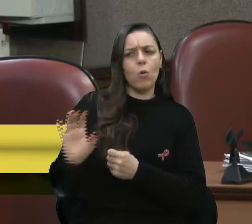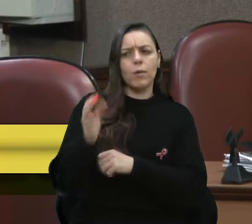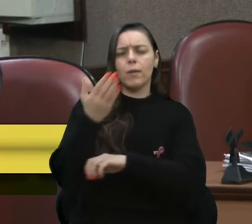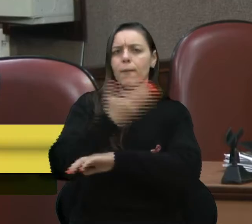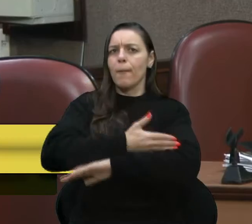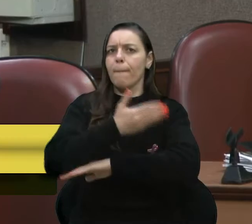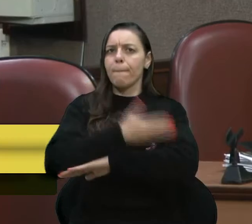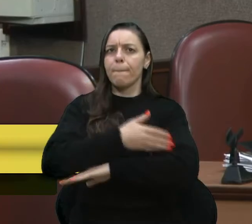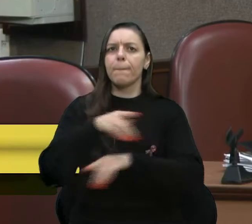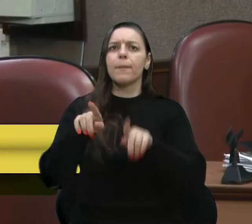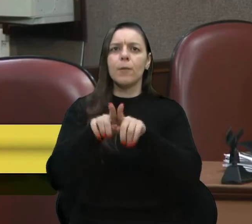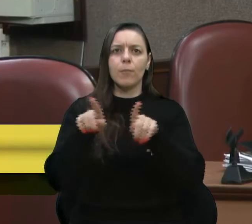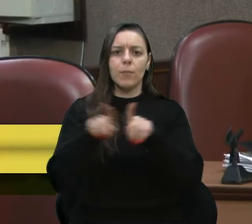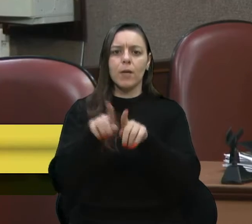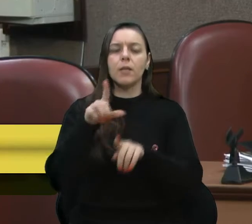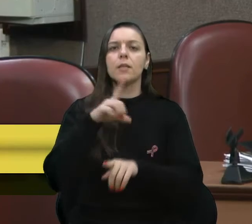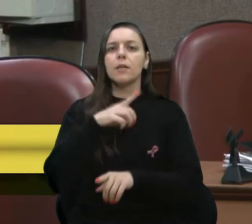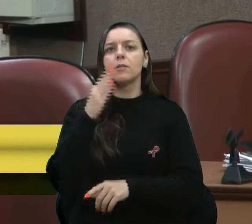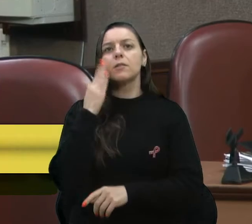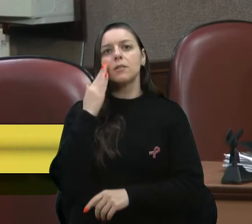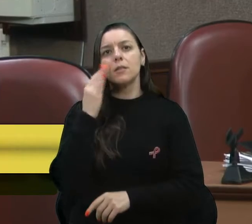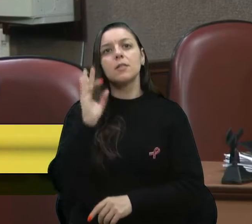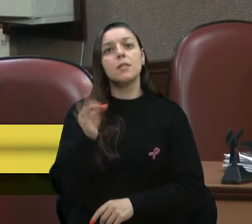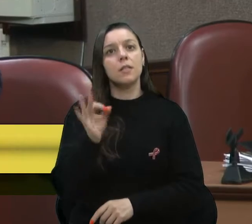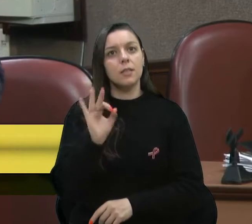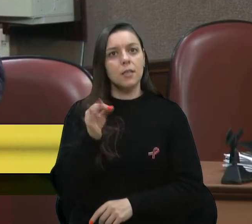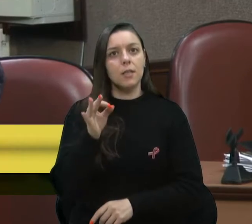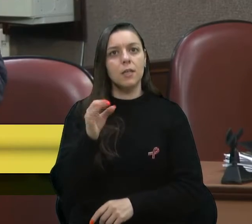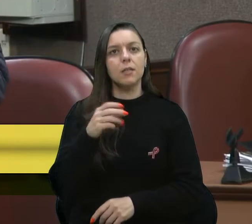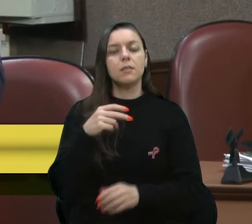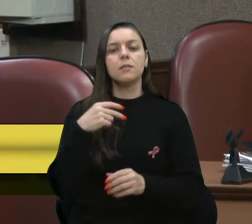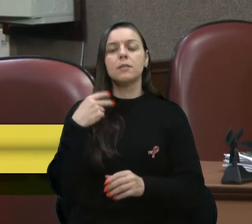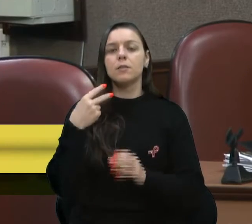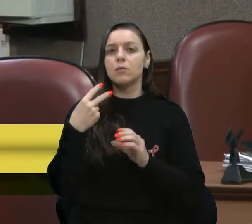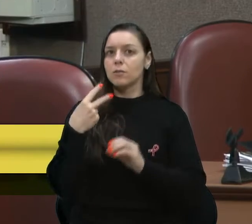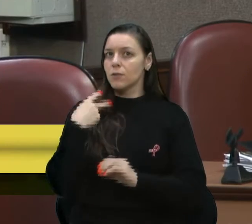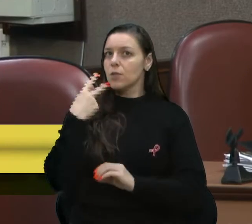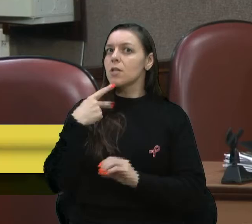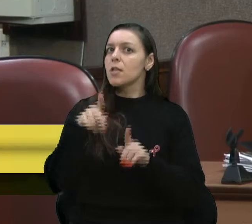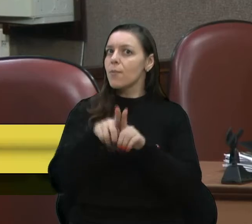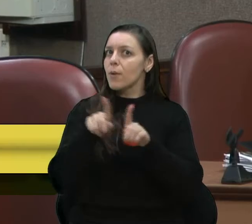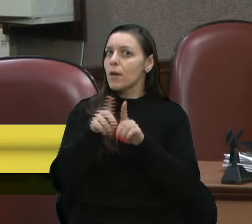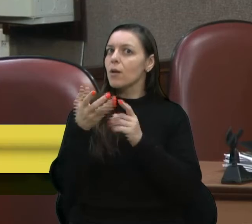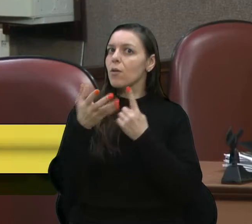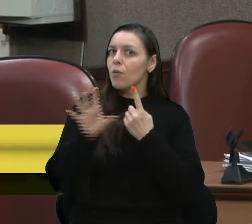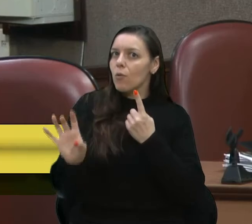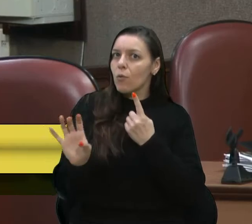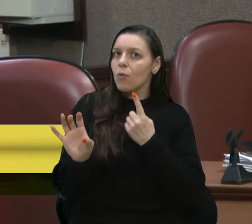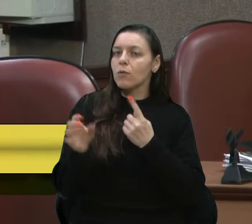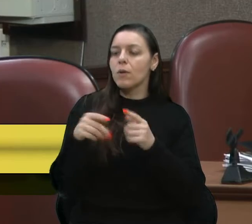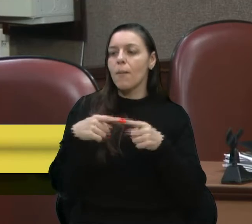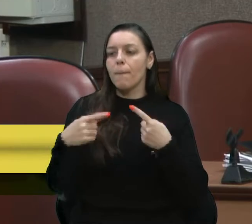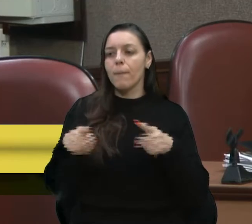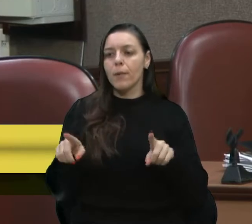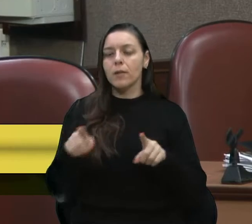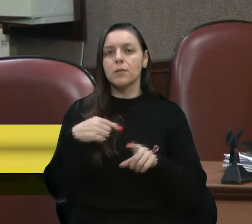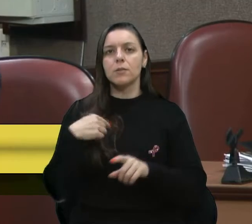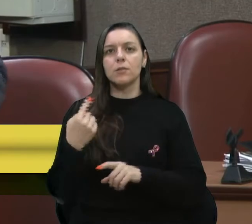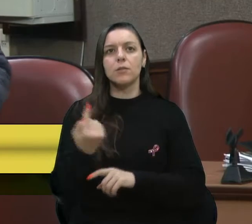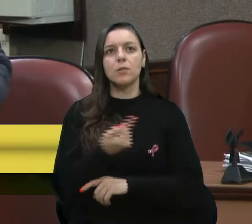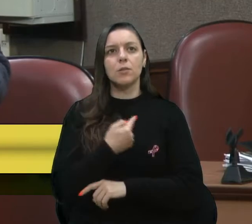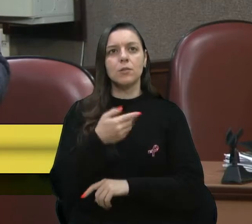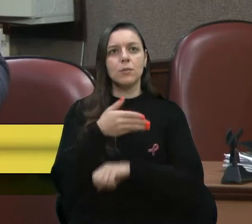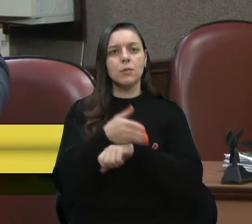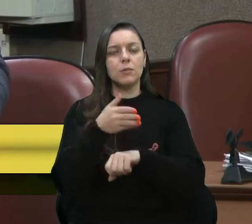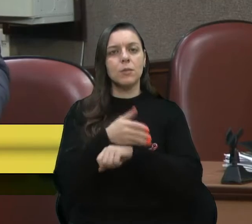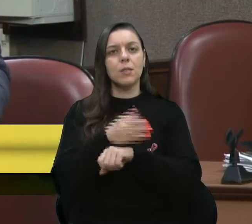vários nobres pares dessa casa são contra o pedágio. Mas assinamos uma moção onde nós queríamos participar, onde nós entendíamos